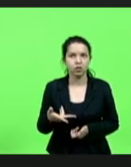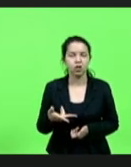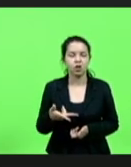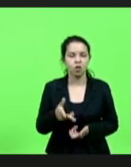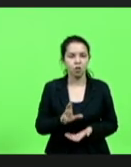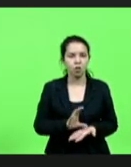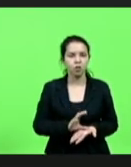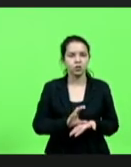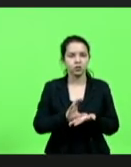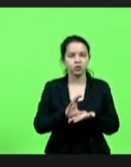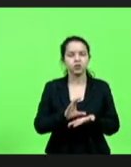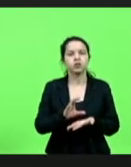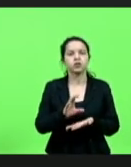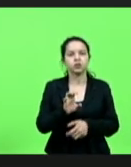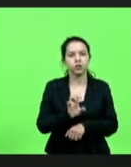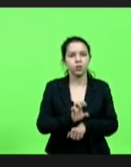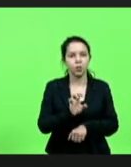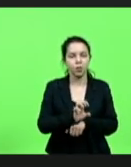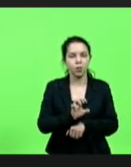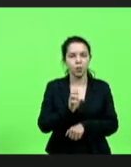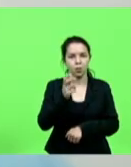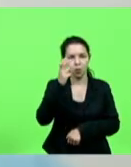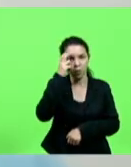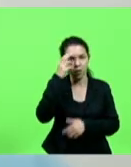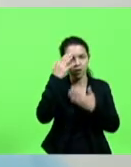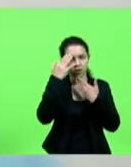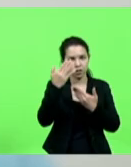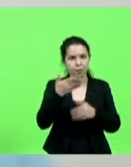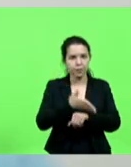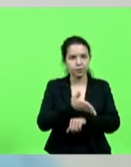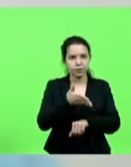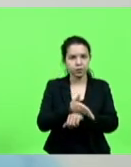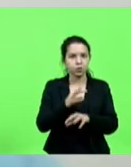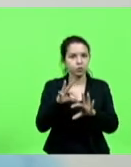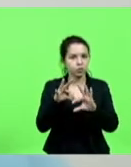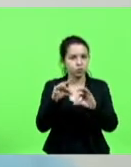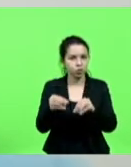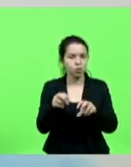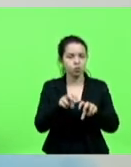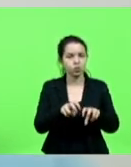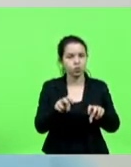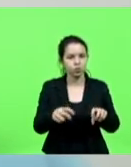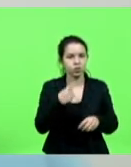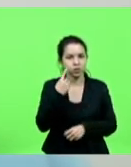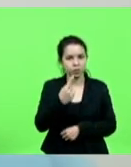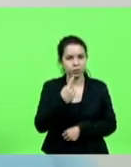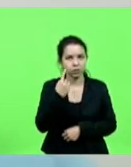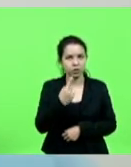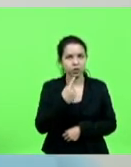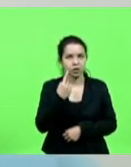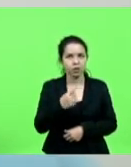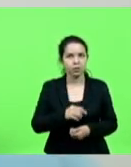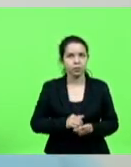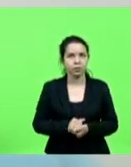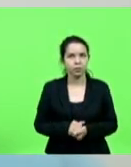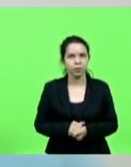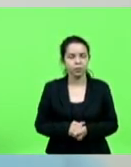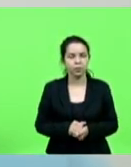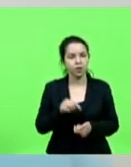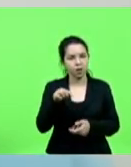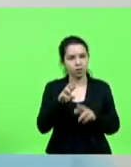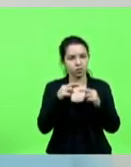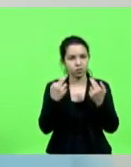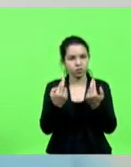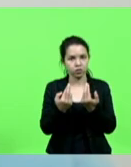Cultura. Agradeço a participação de todos os membros, deputados e deputada nesta reunião da